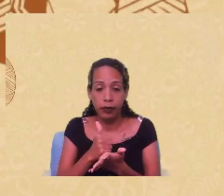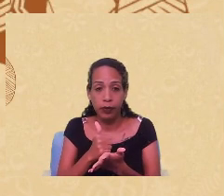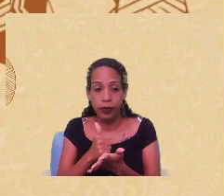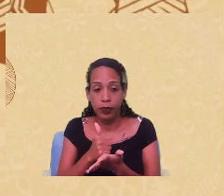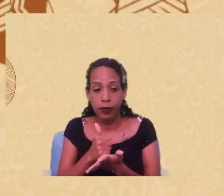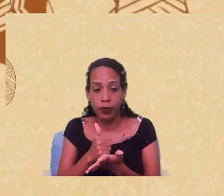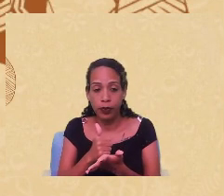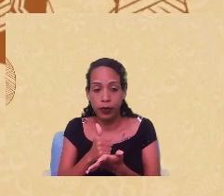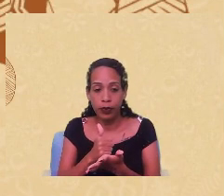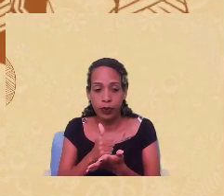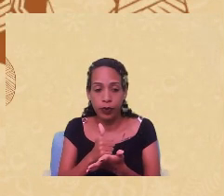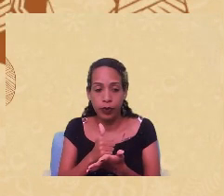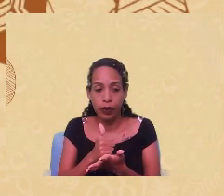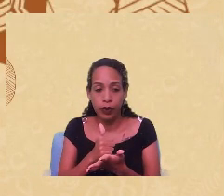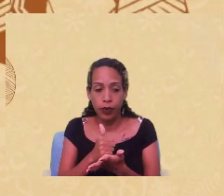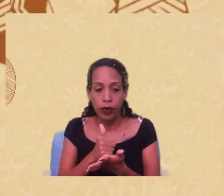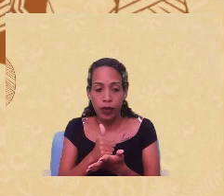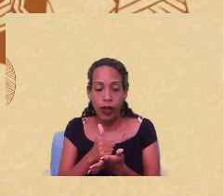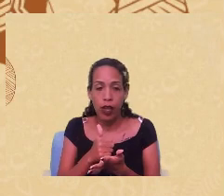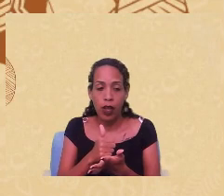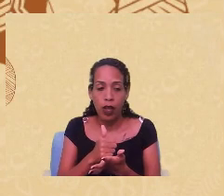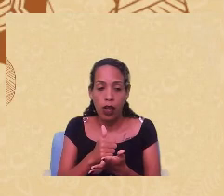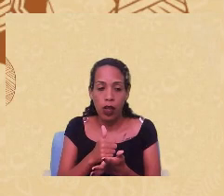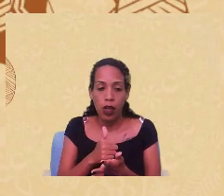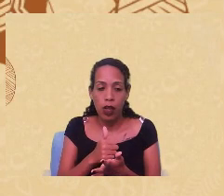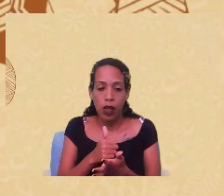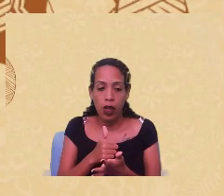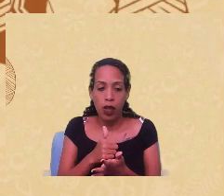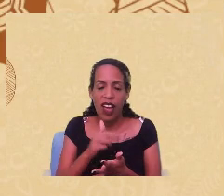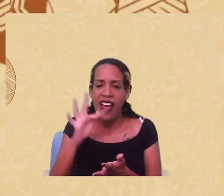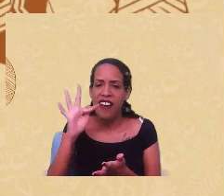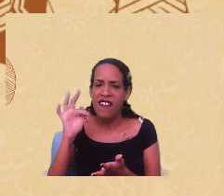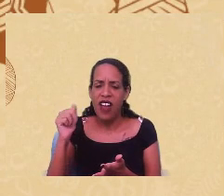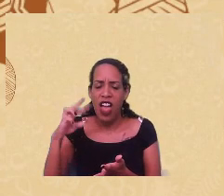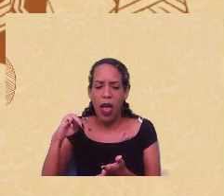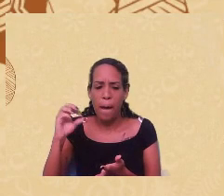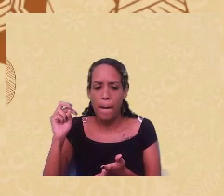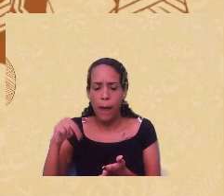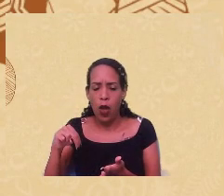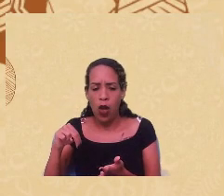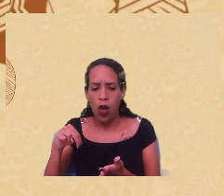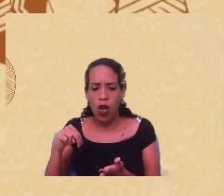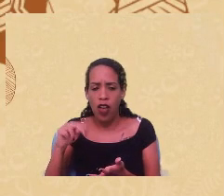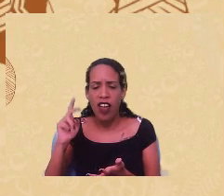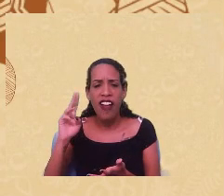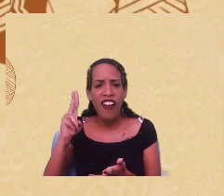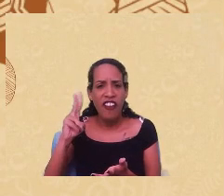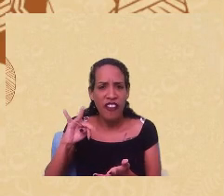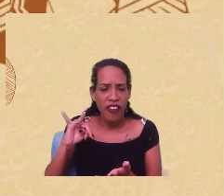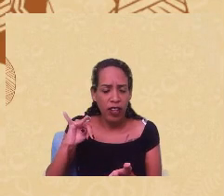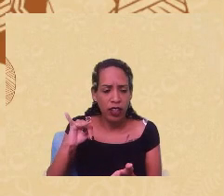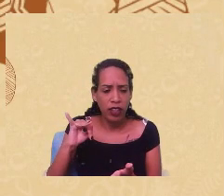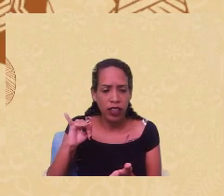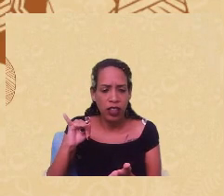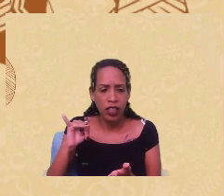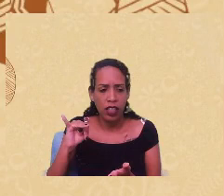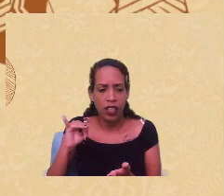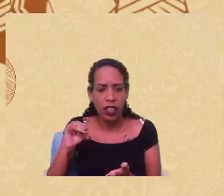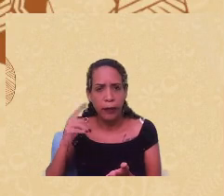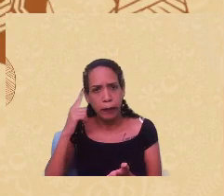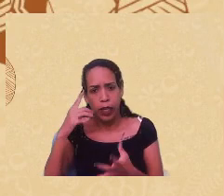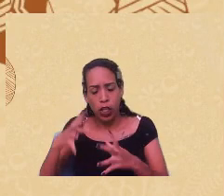O Fanon vai tentar apontar que isso vai exigir dimensões que sejam